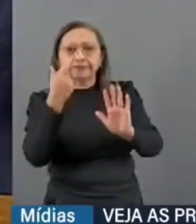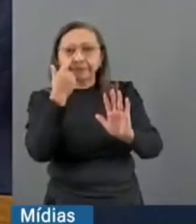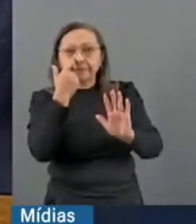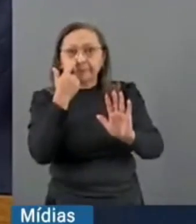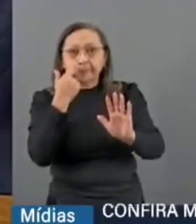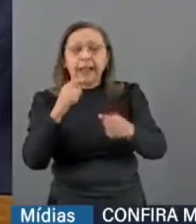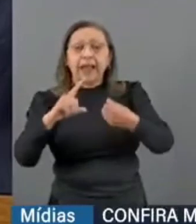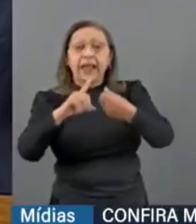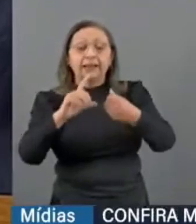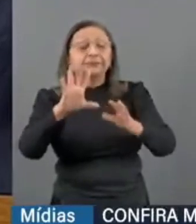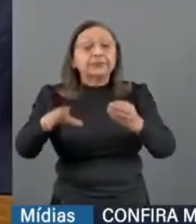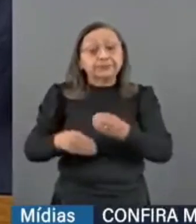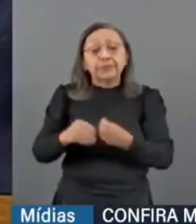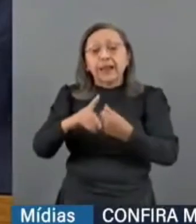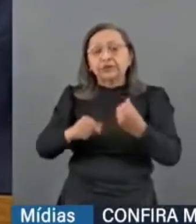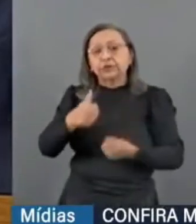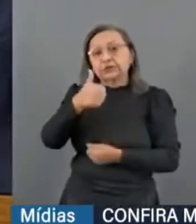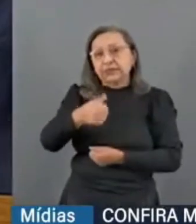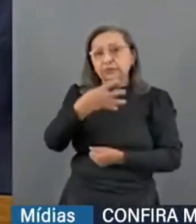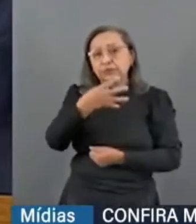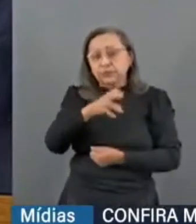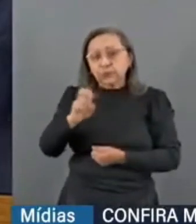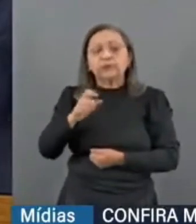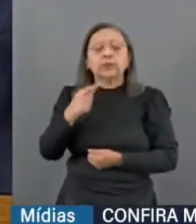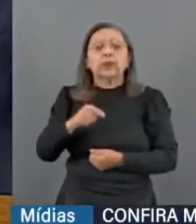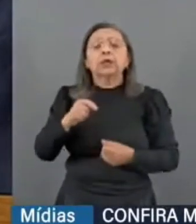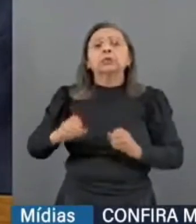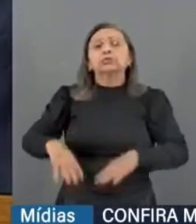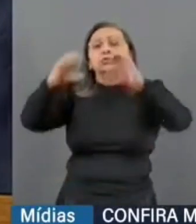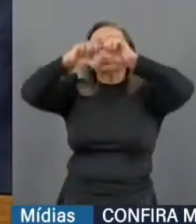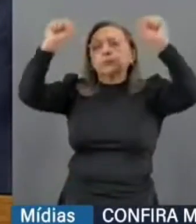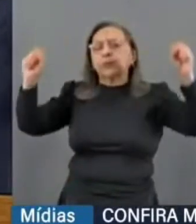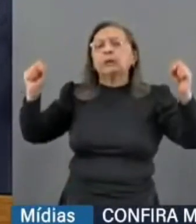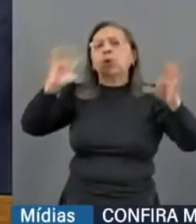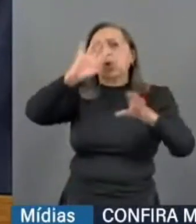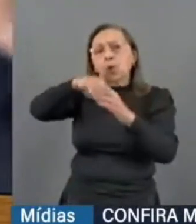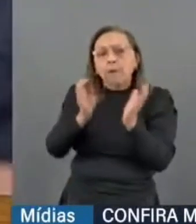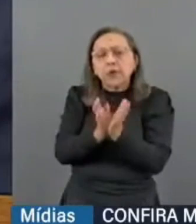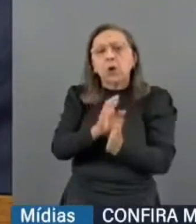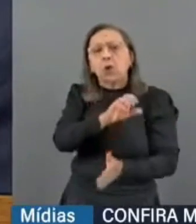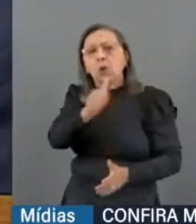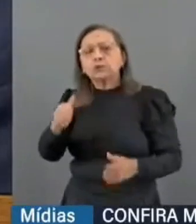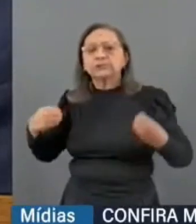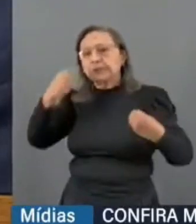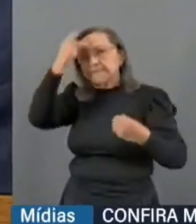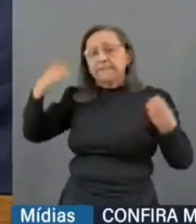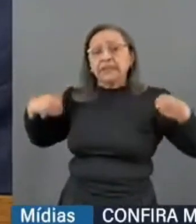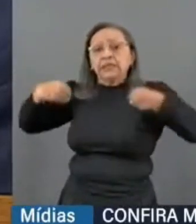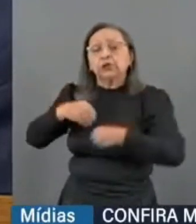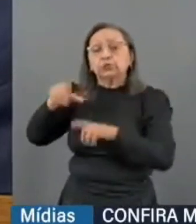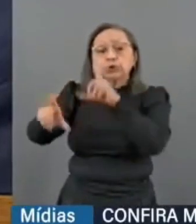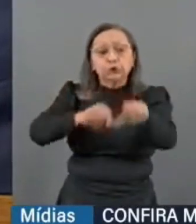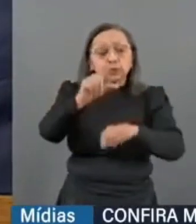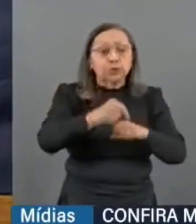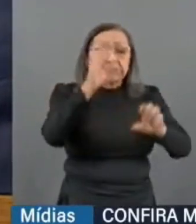artigo 101 da Constituição Federal diz o seguinte, o Supremo Tribunal Federal compõe-se de 11 ministros escolhidos dentre